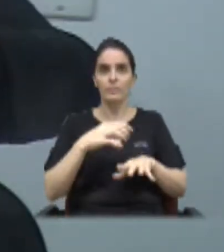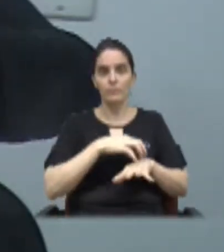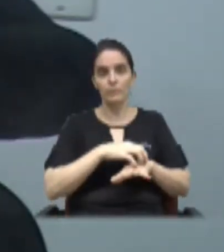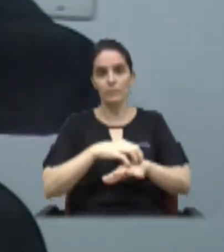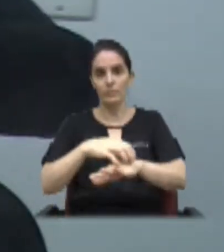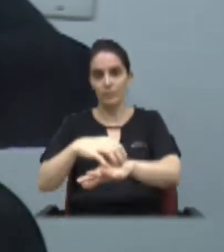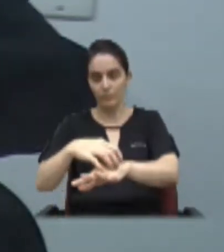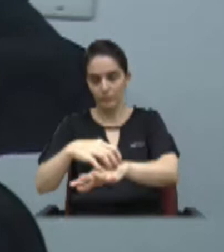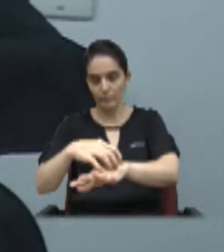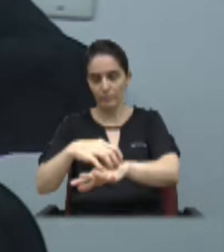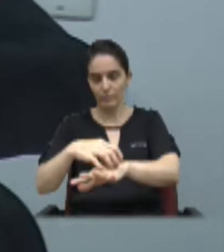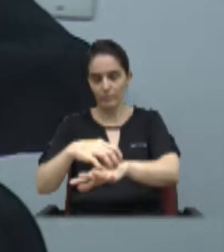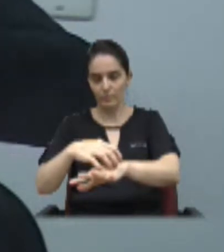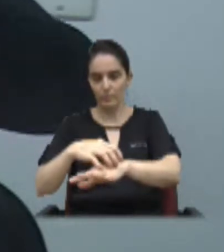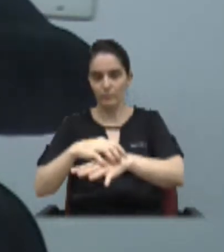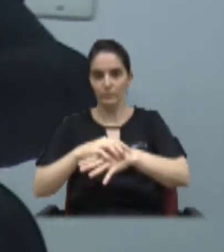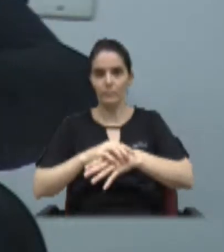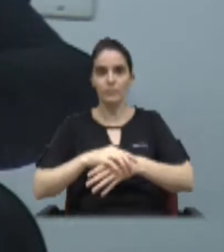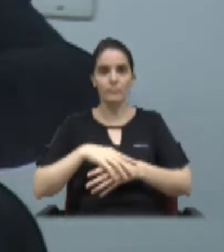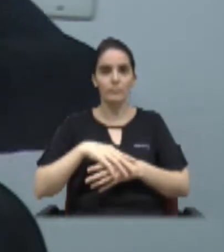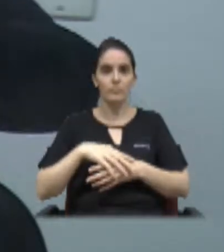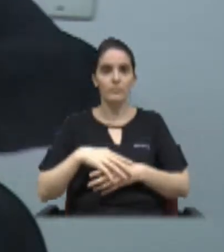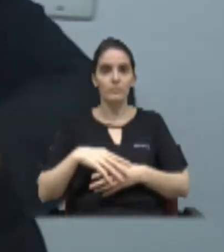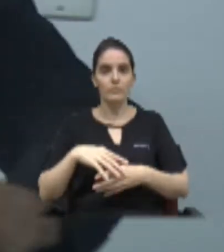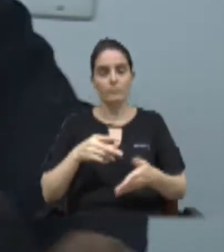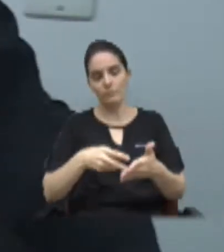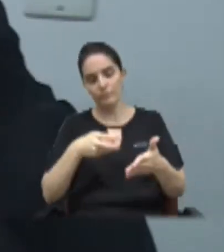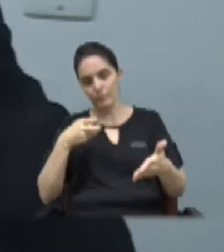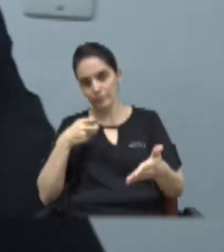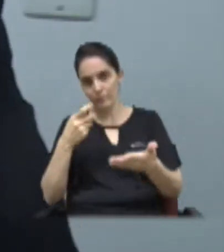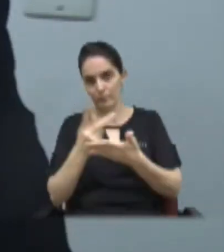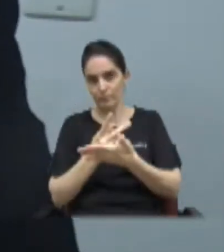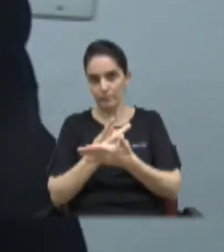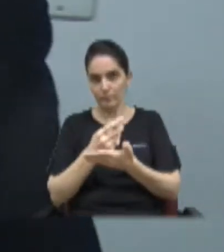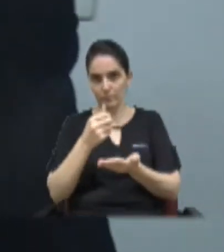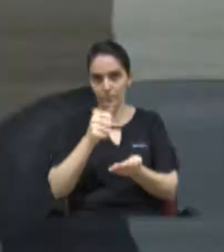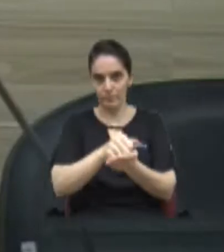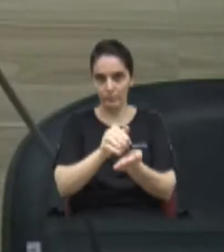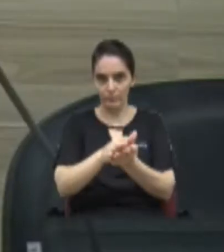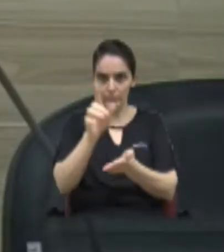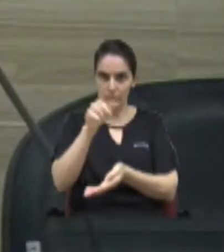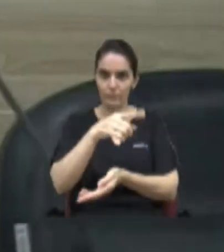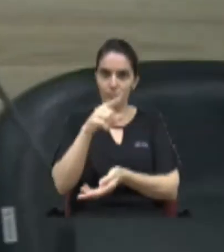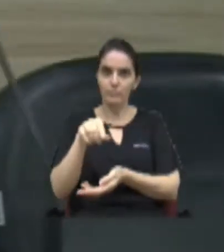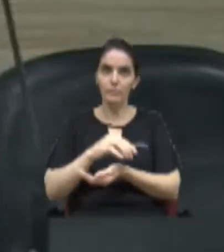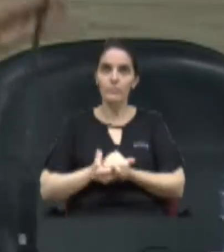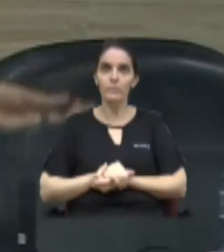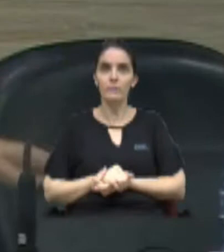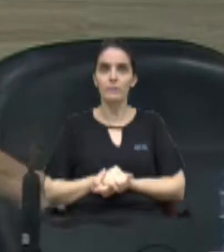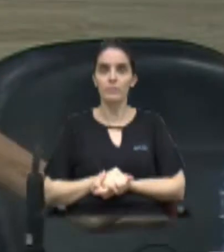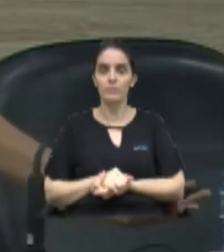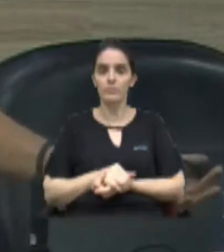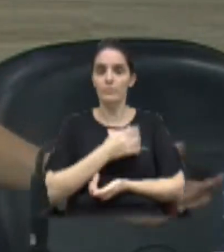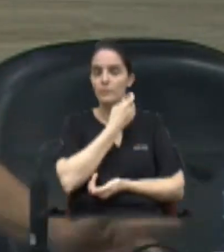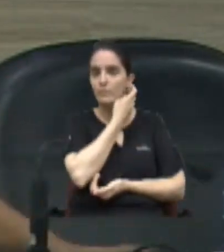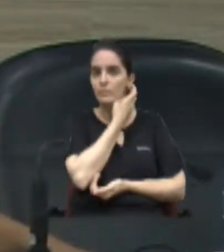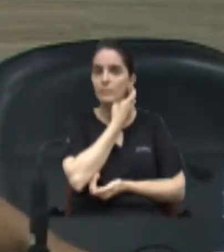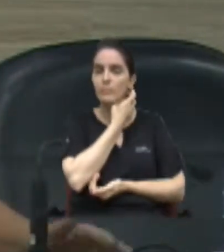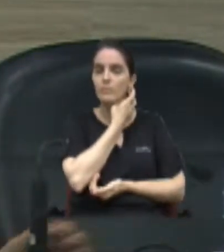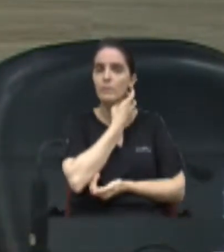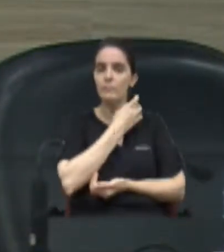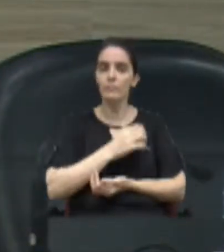inteligente, revisou o erro e cancelou as multas. Está certo, muito obrigada, vereador. Muito obrigada. Questão de ordem, presidente.